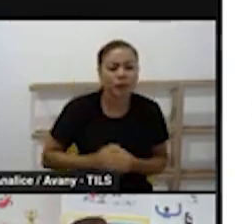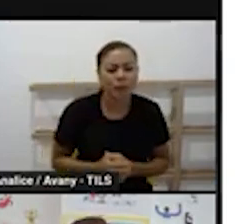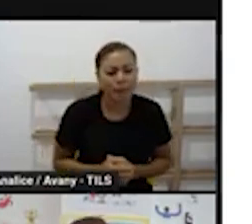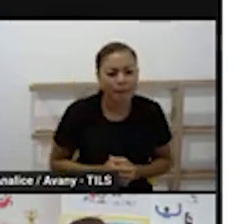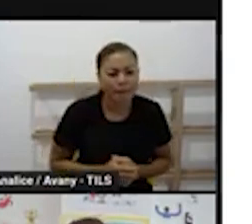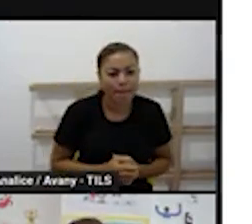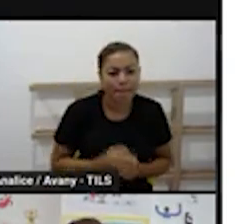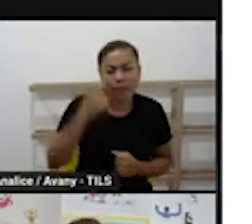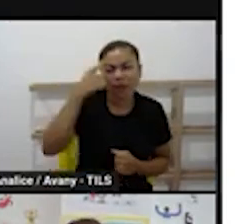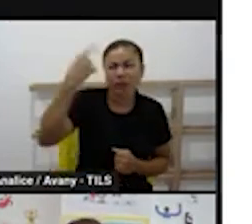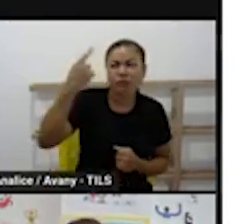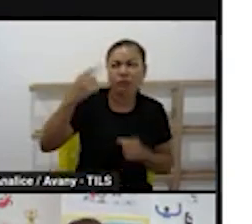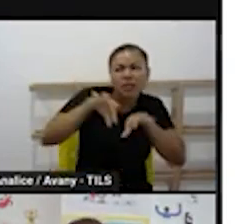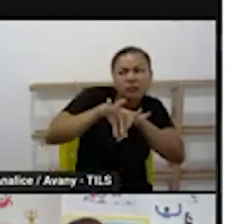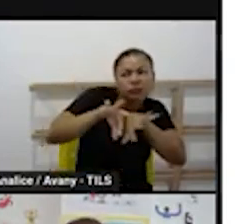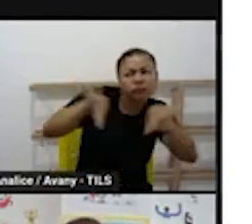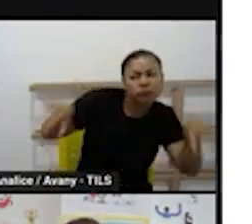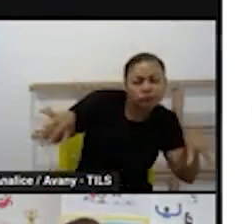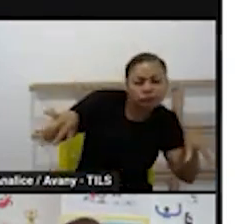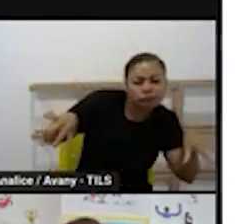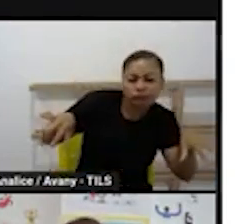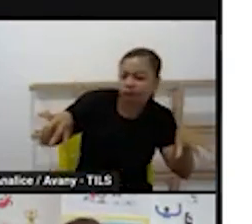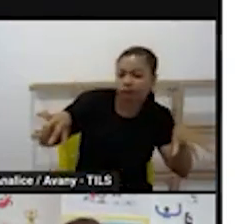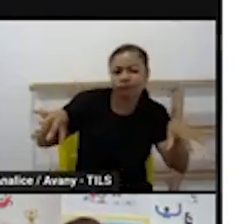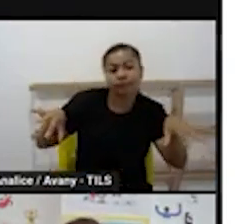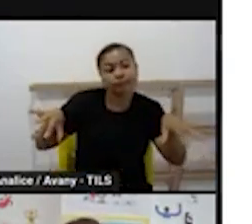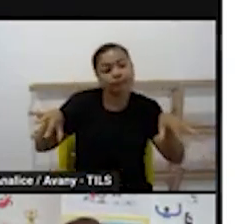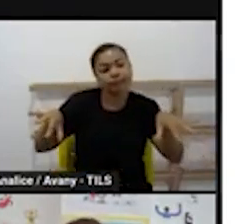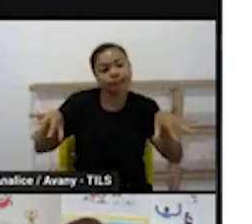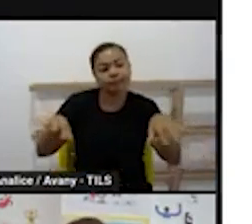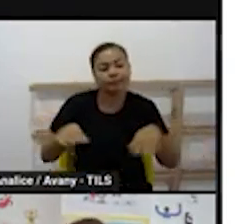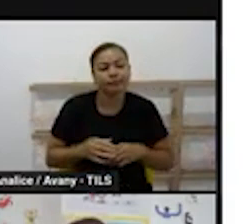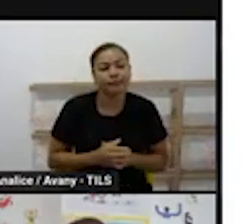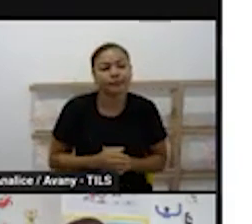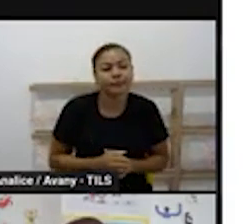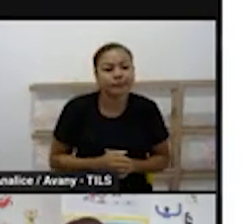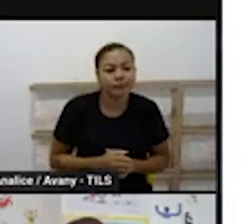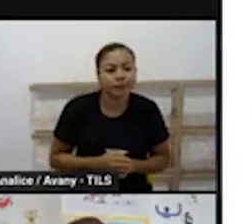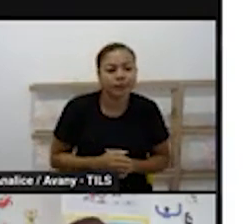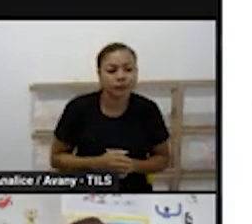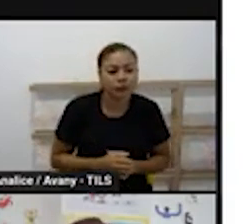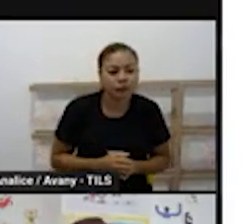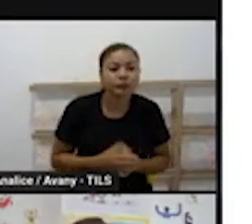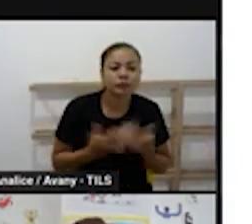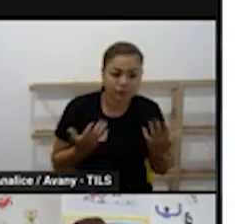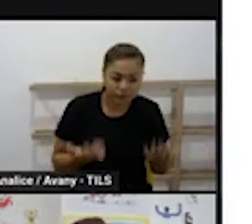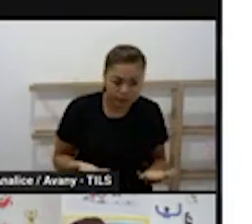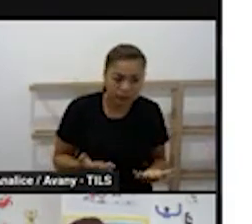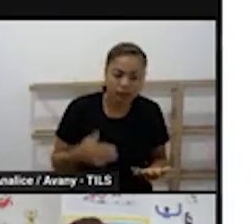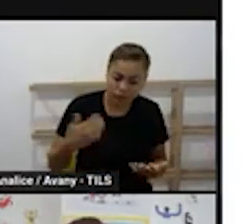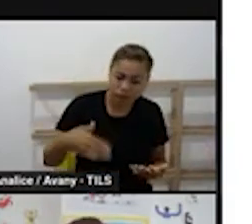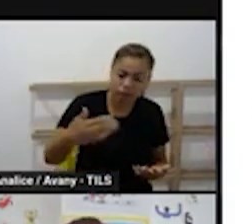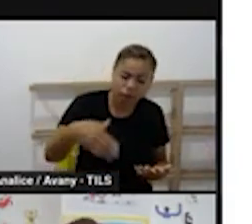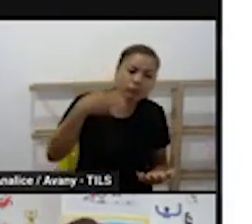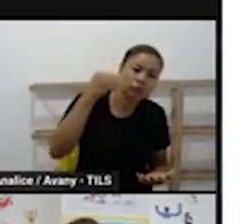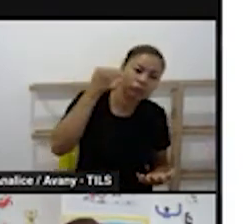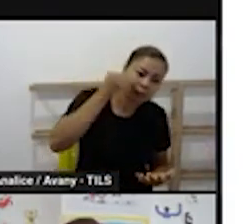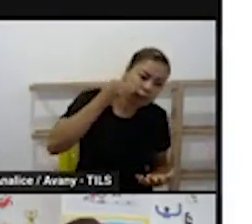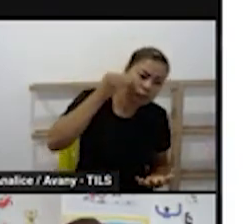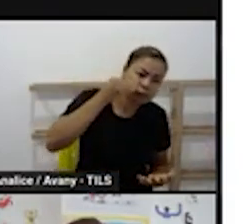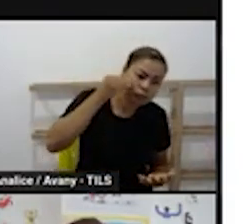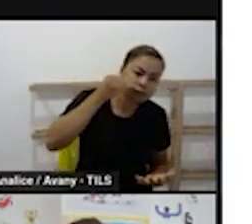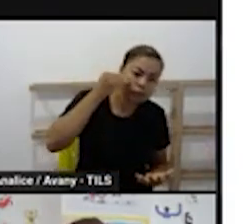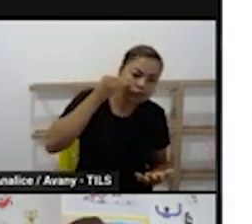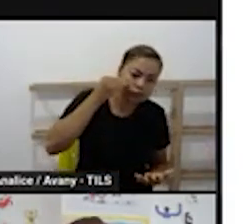separar. Então, Ana Carla Azevedo está dizendo que através das experiências, e os campos de experiências, traz isso para a